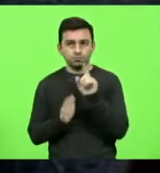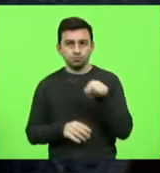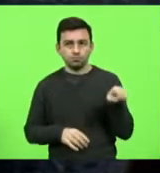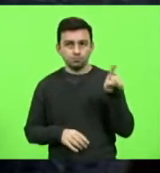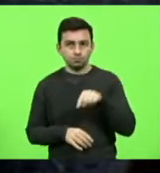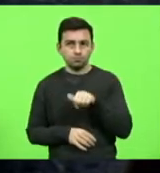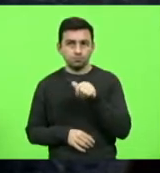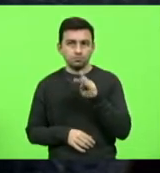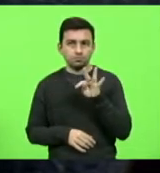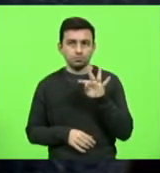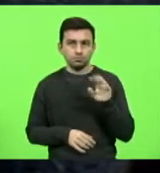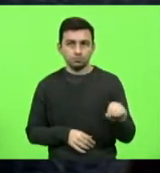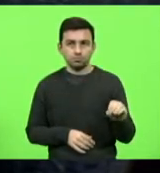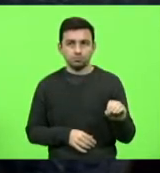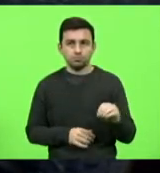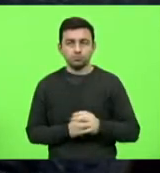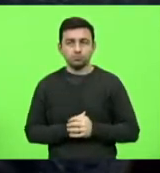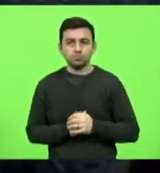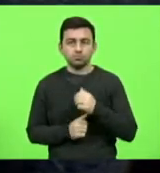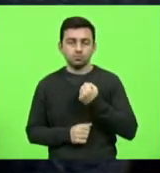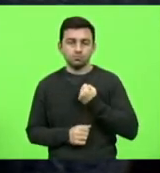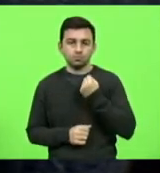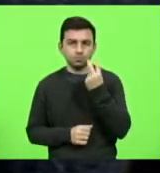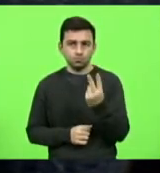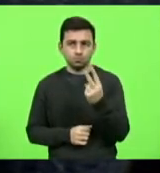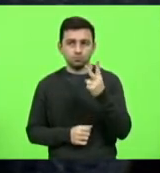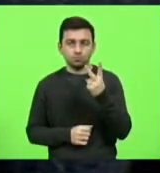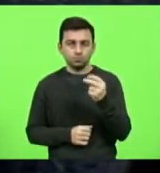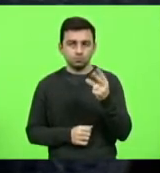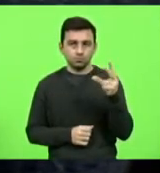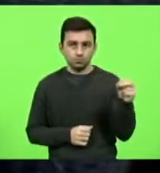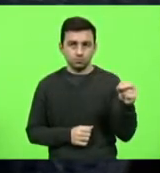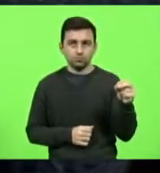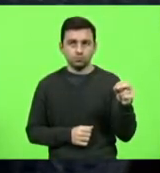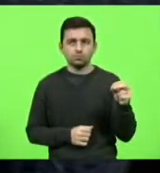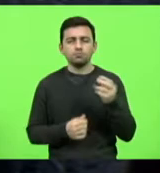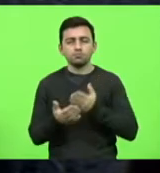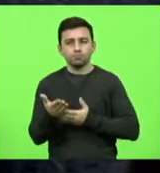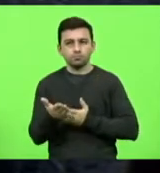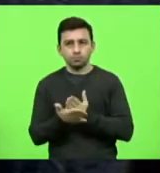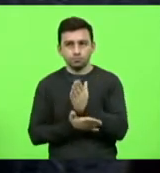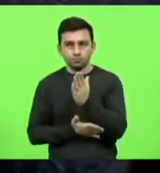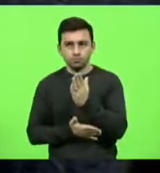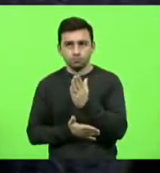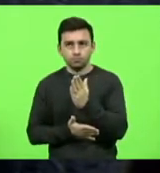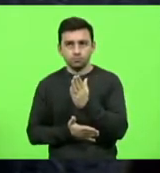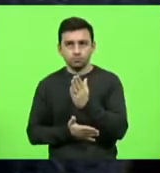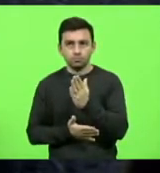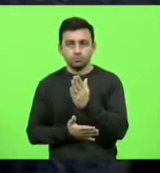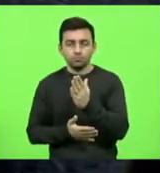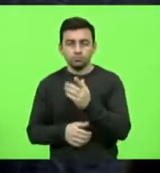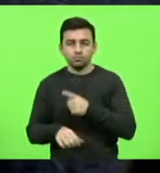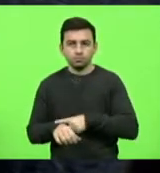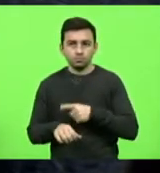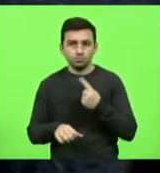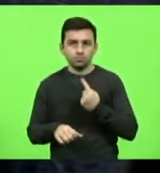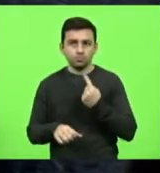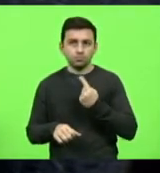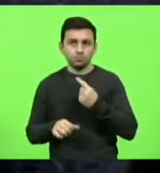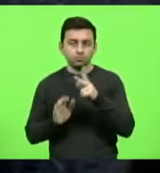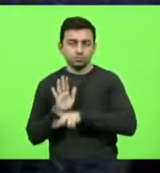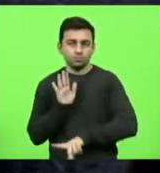ato, número 2, 2020. Foram aprovados, em turno único, os projetos de leis, números